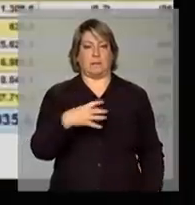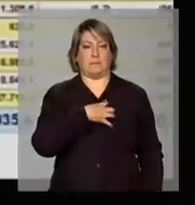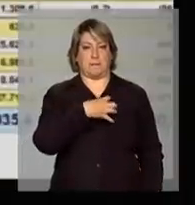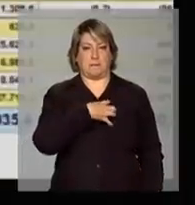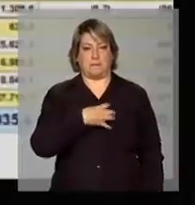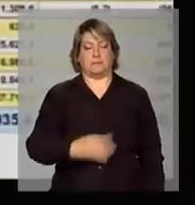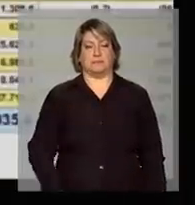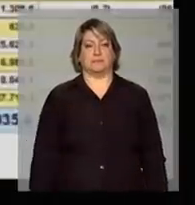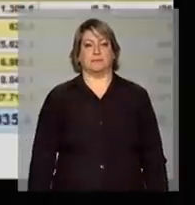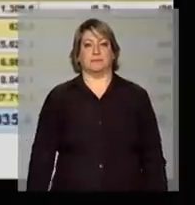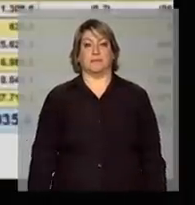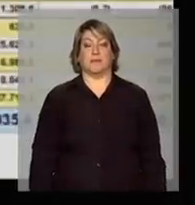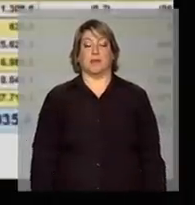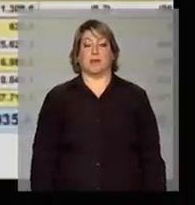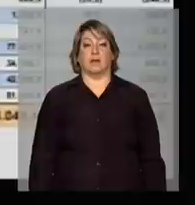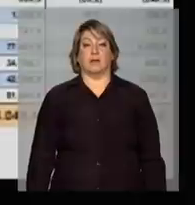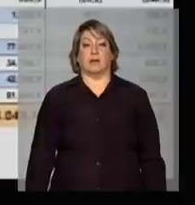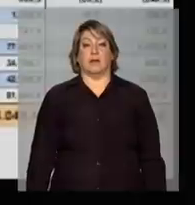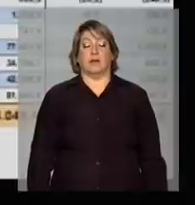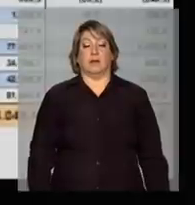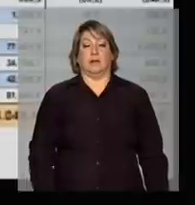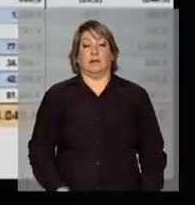Aqui nós estamos...